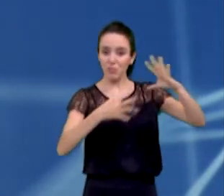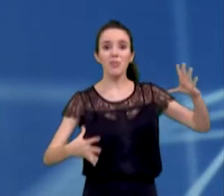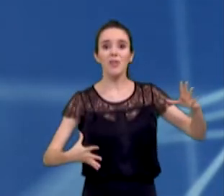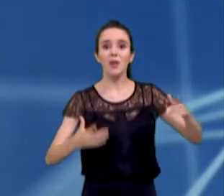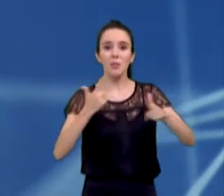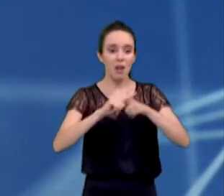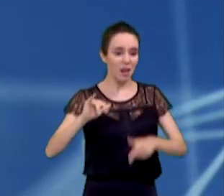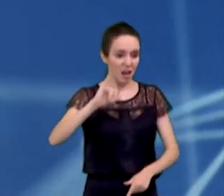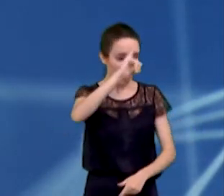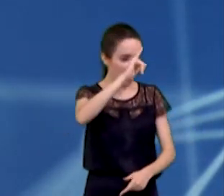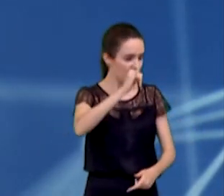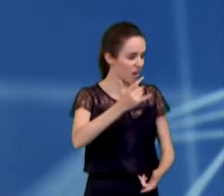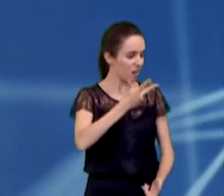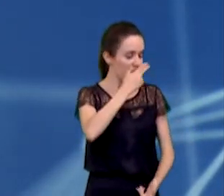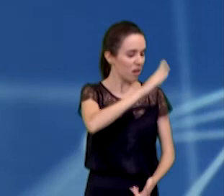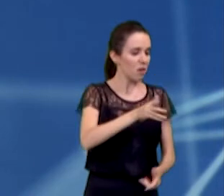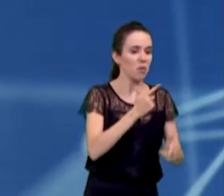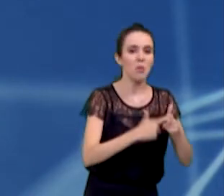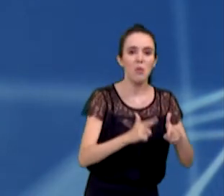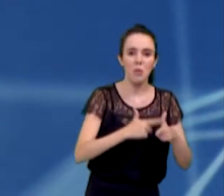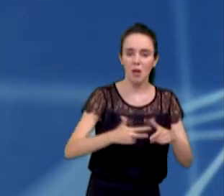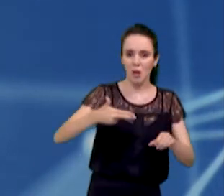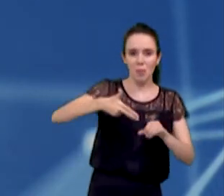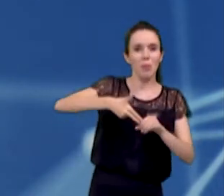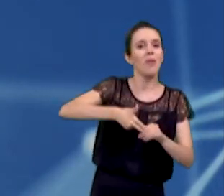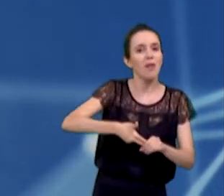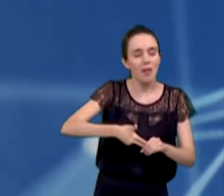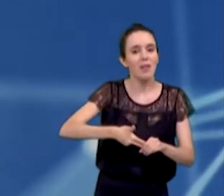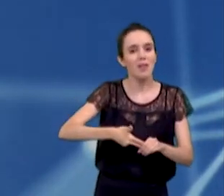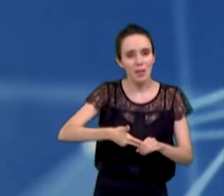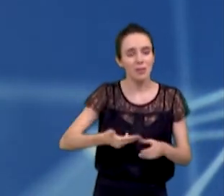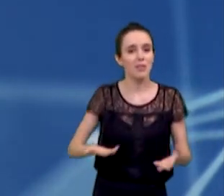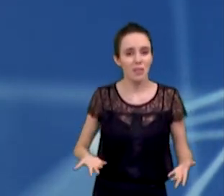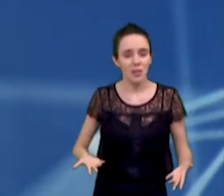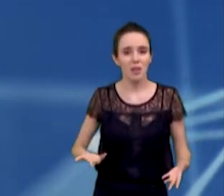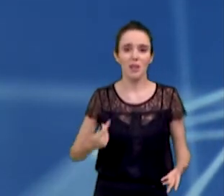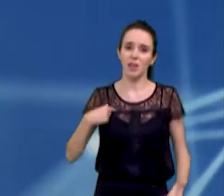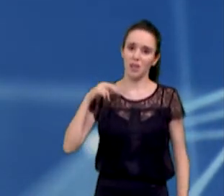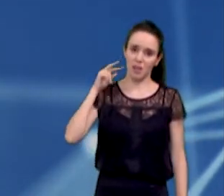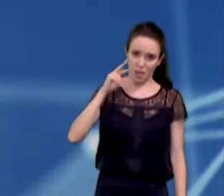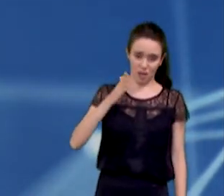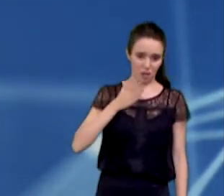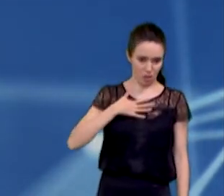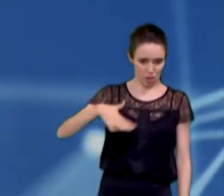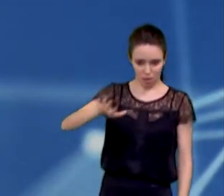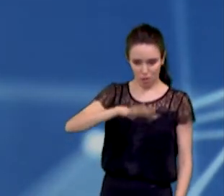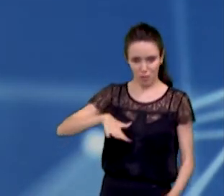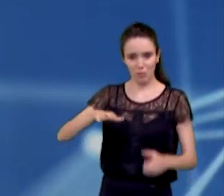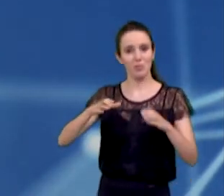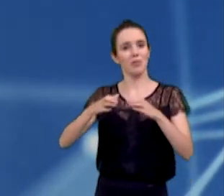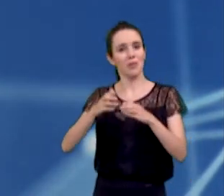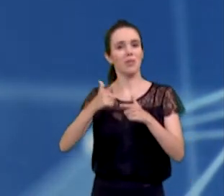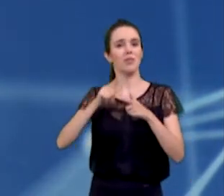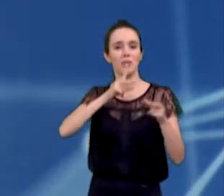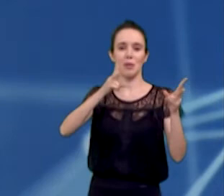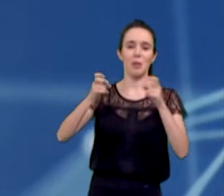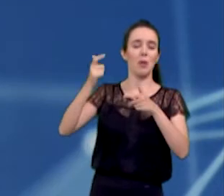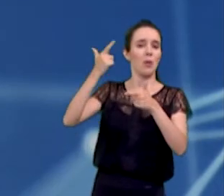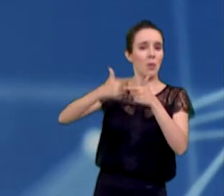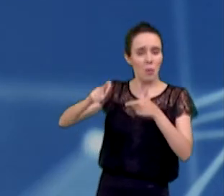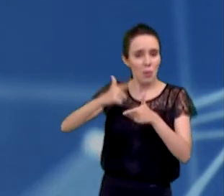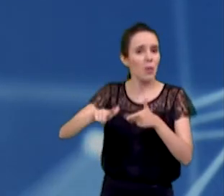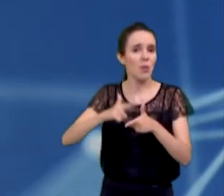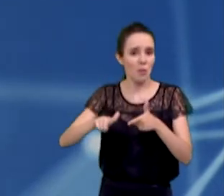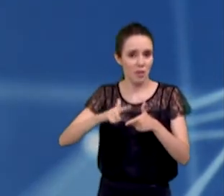privatizar a Petrobras. E atacam institutos federais e os cientistas, como aconteceu, infelizmente, com o Ricardo Galvão.